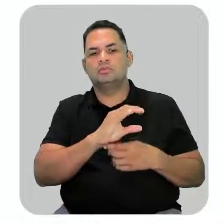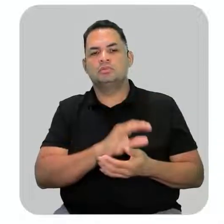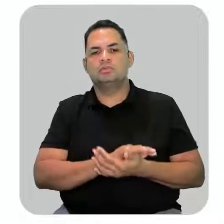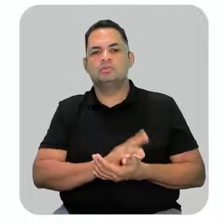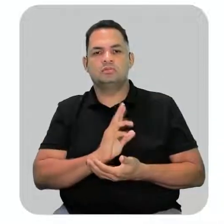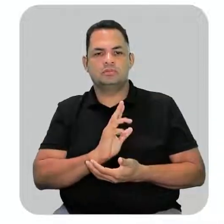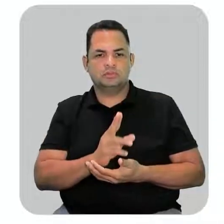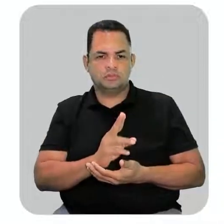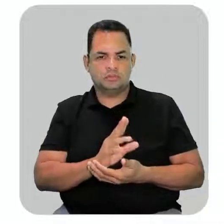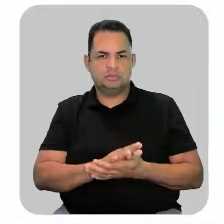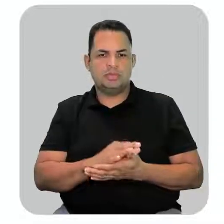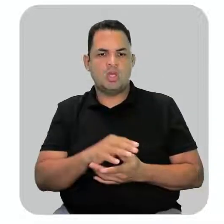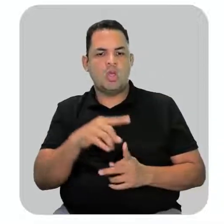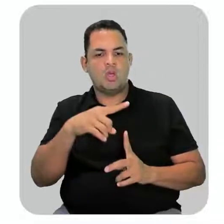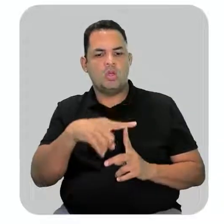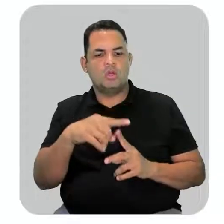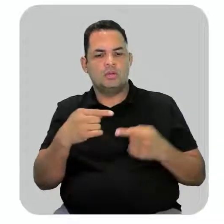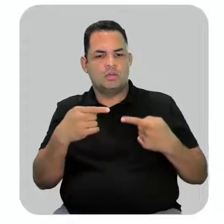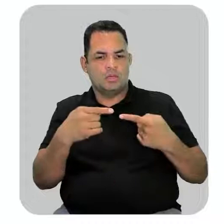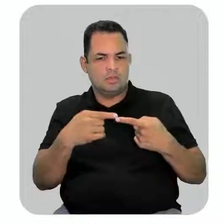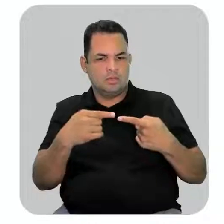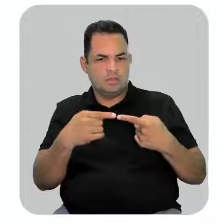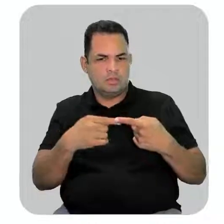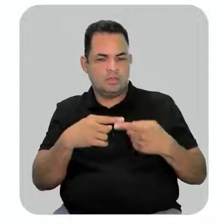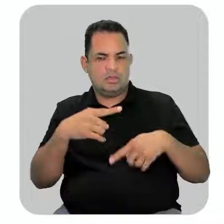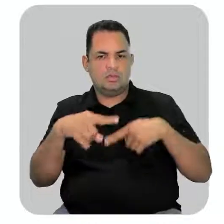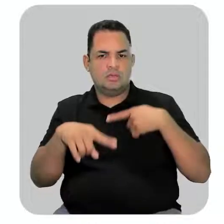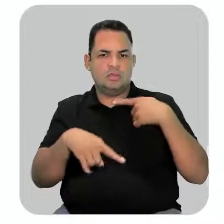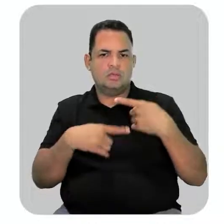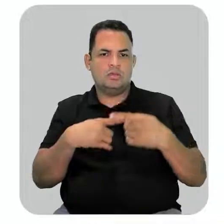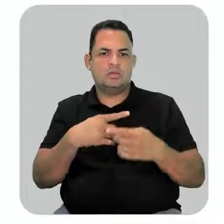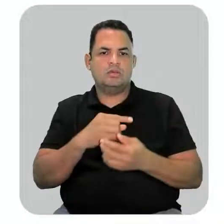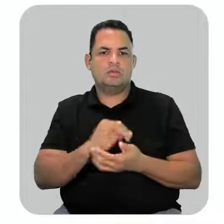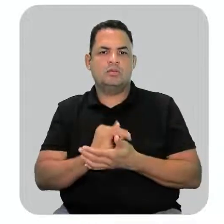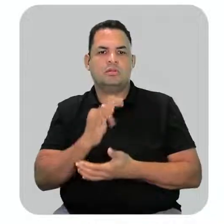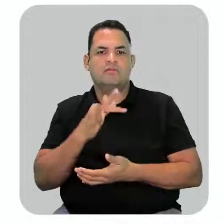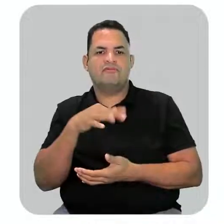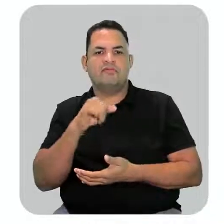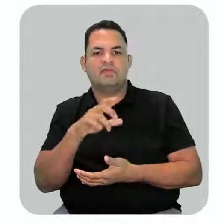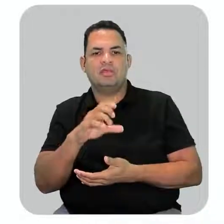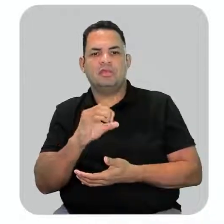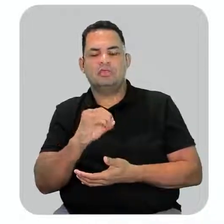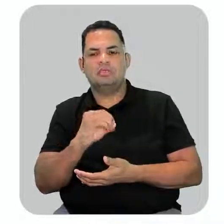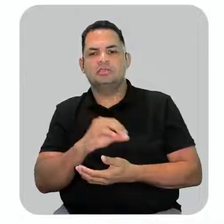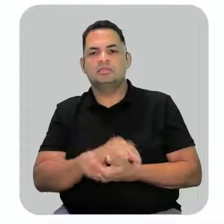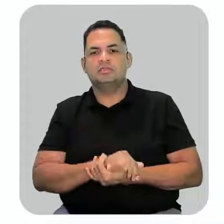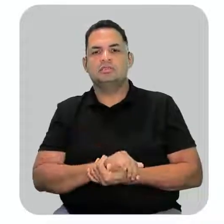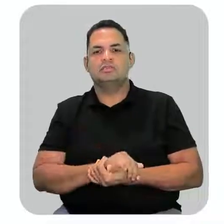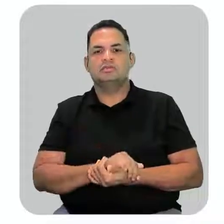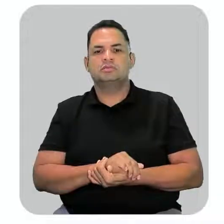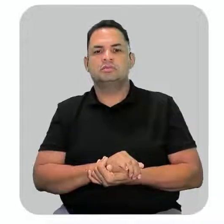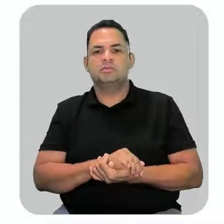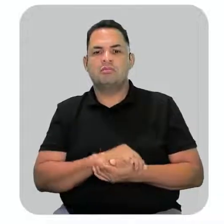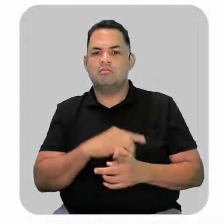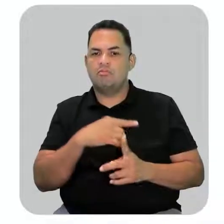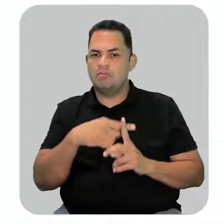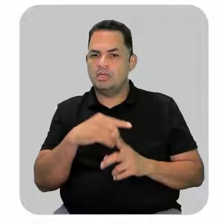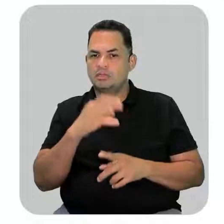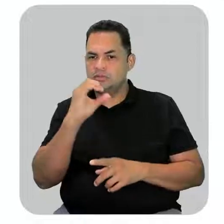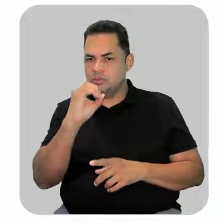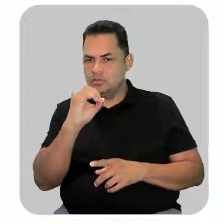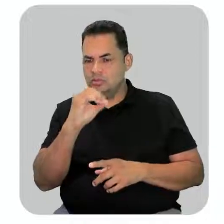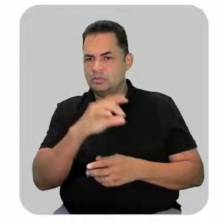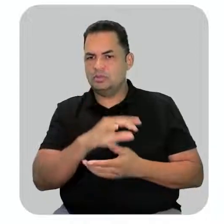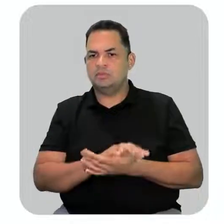Continuo vendo o tipo de ligação. E depois do em fixo do tipo de ligação, a gente adiciona o O.